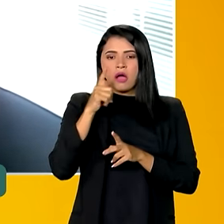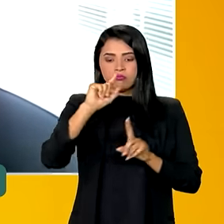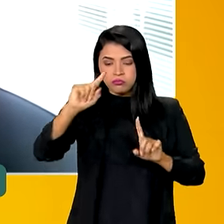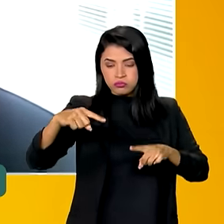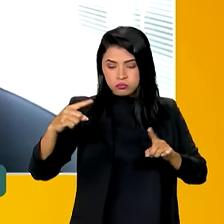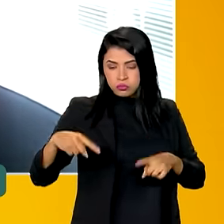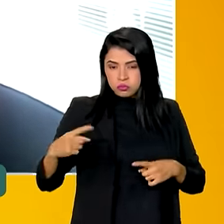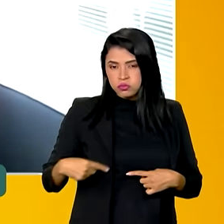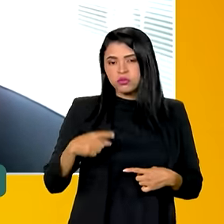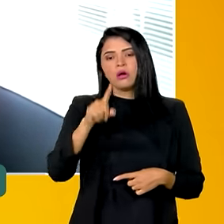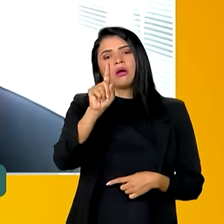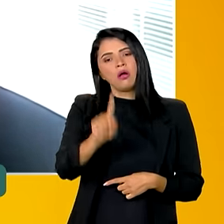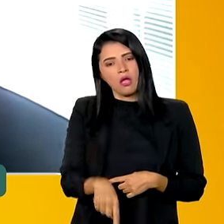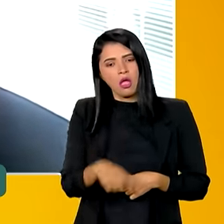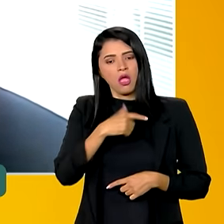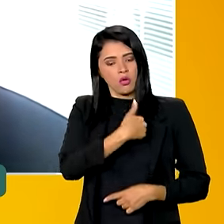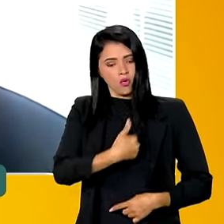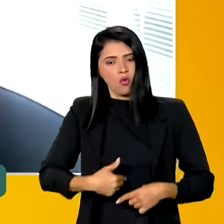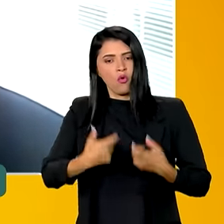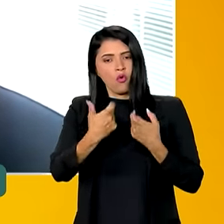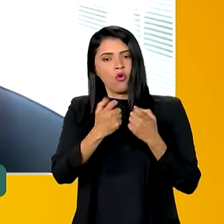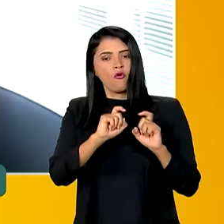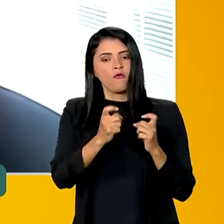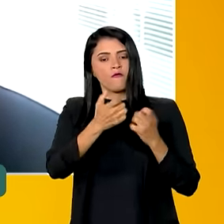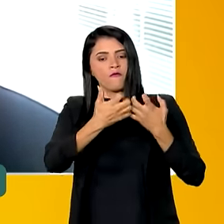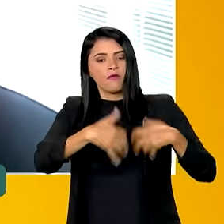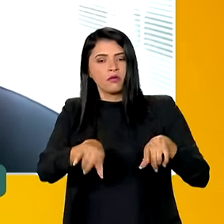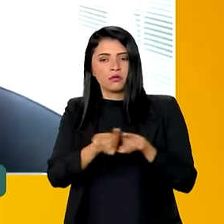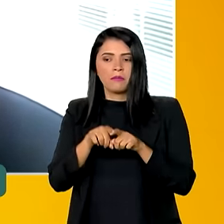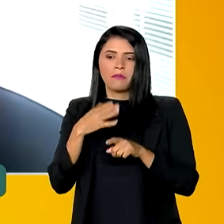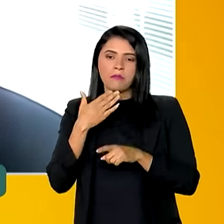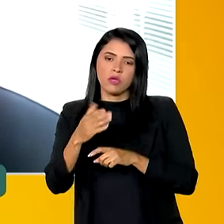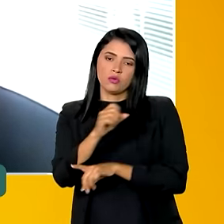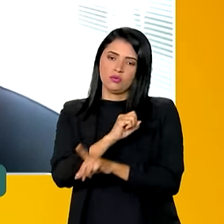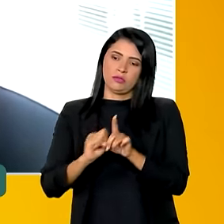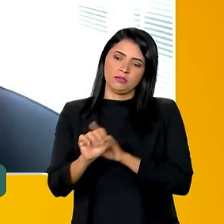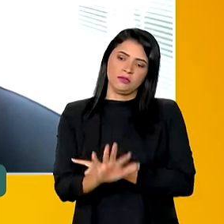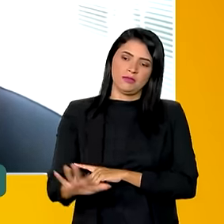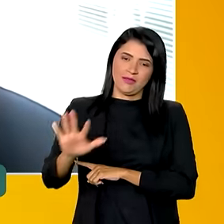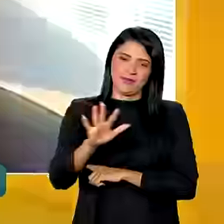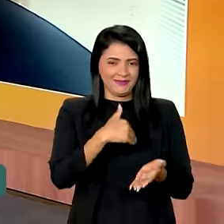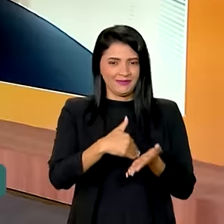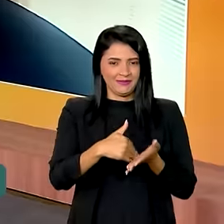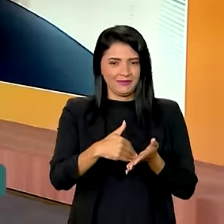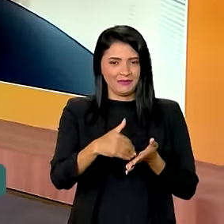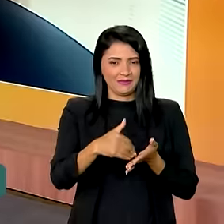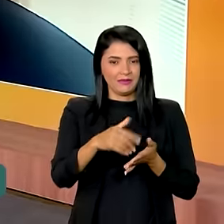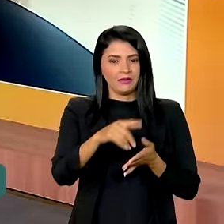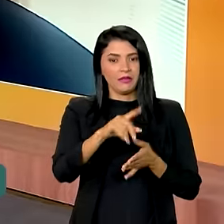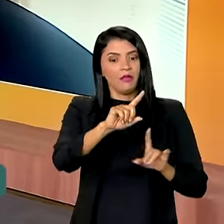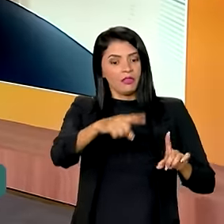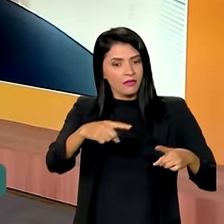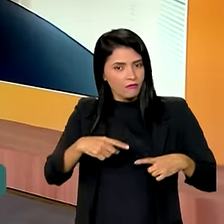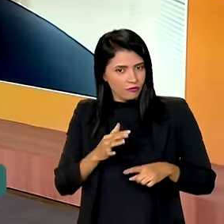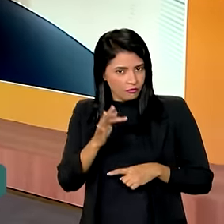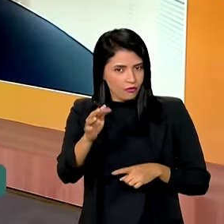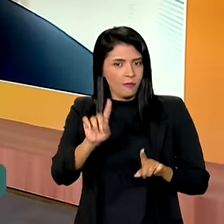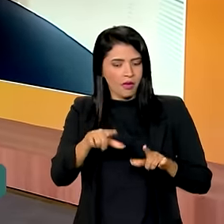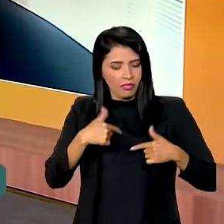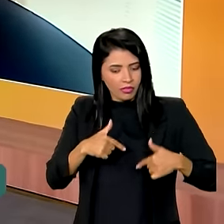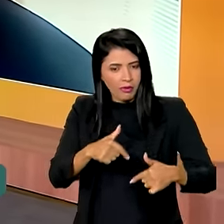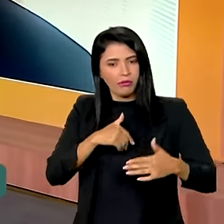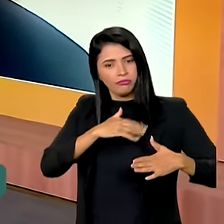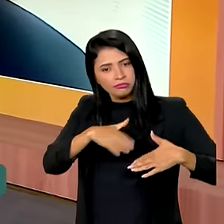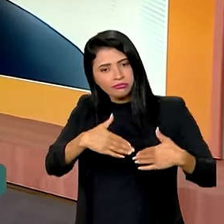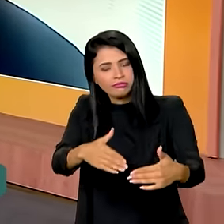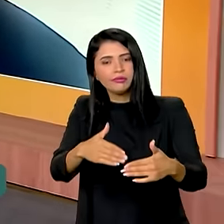desafios, que é tanto de governo como com a sociedade como um todo. Está certo, secretário, mas o trabalho vai